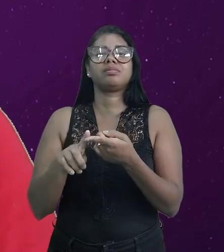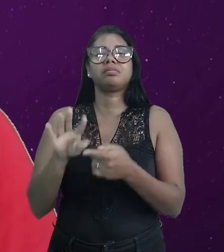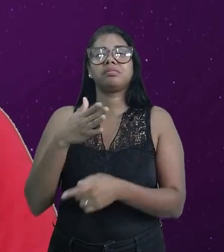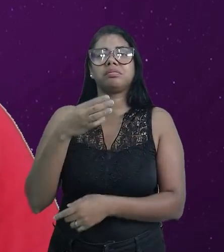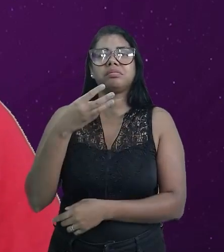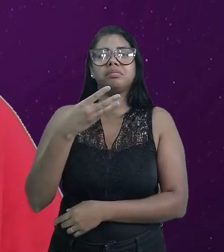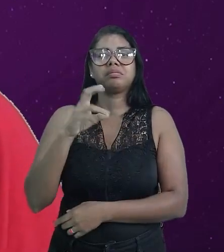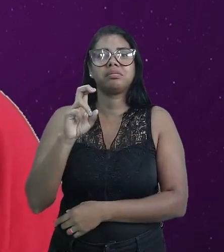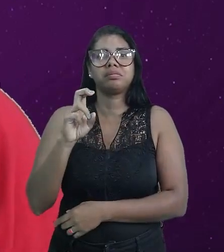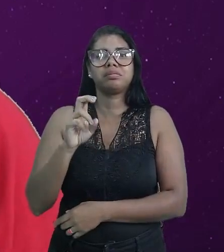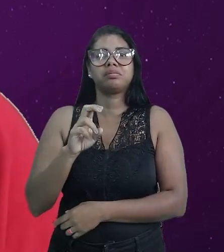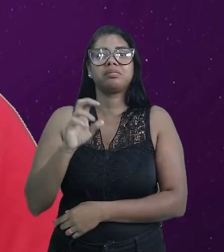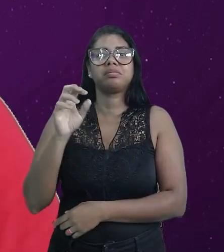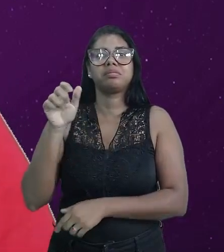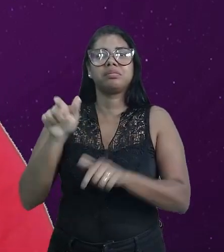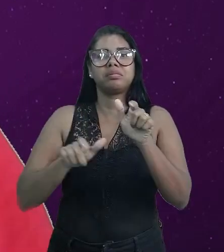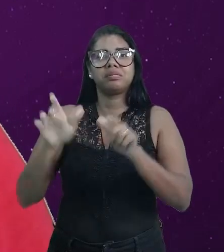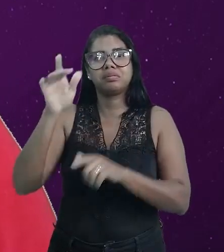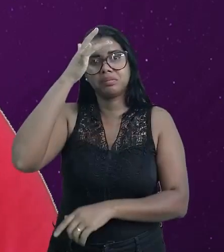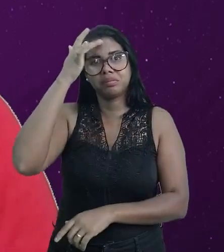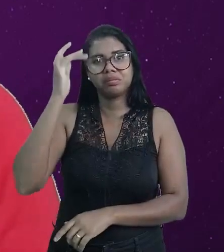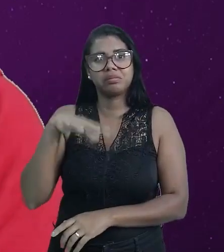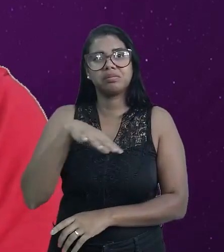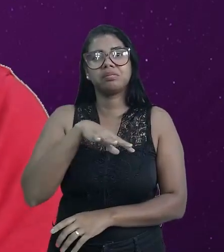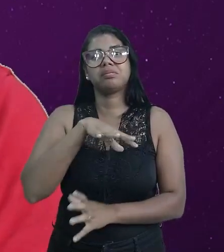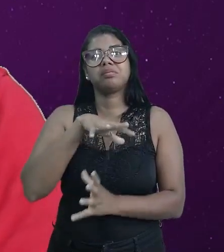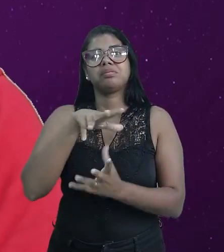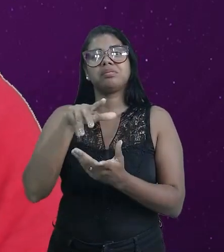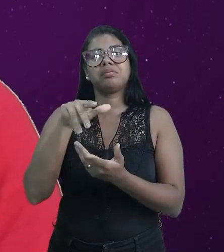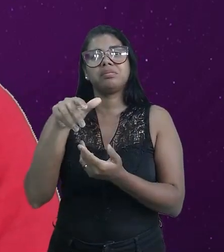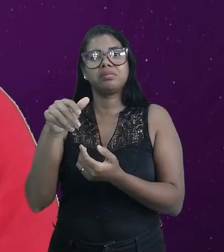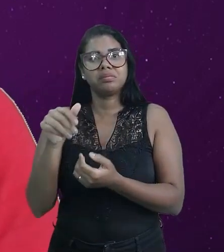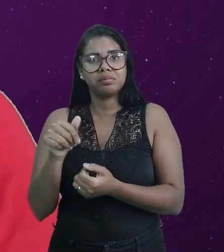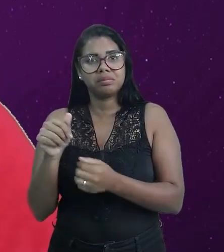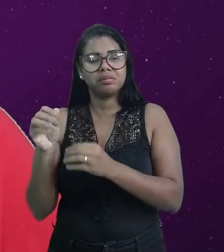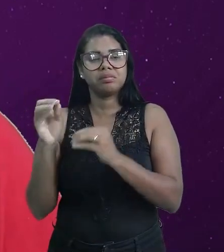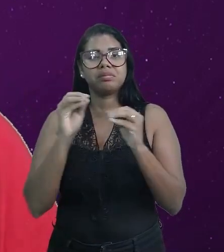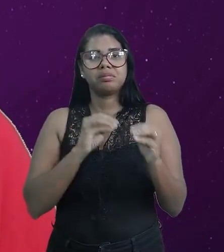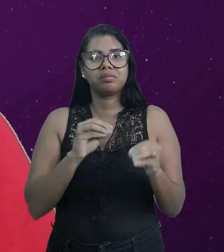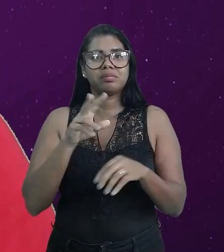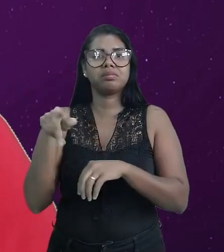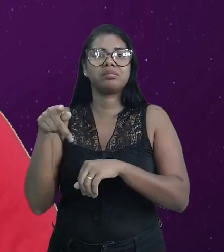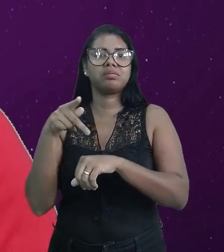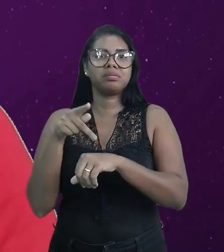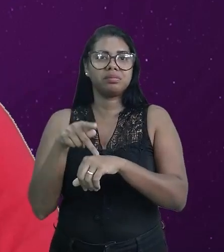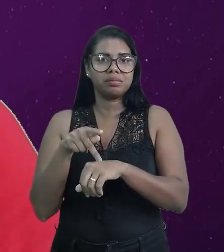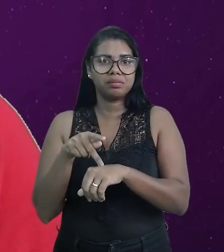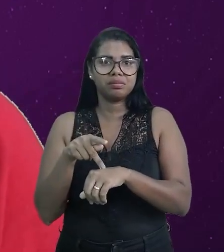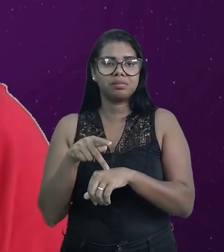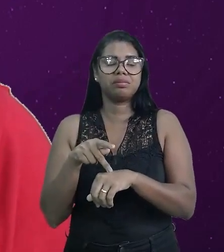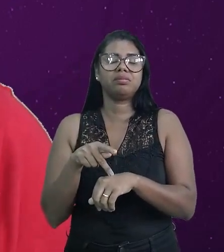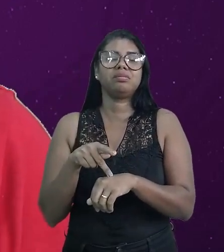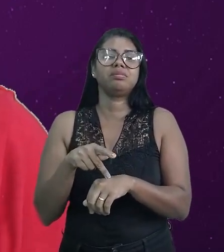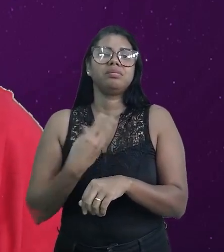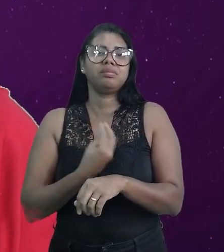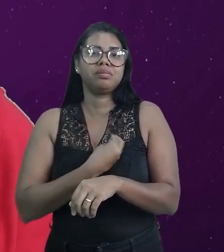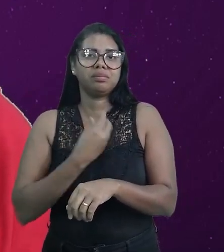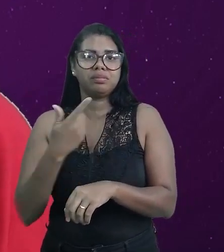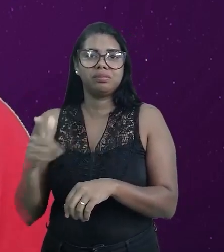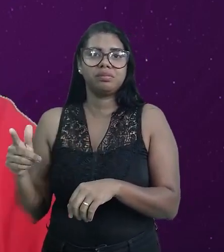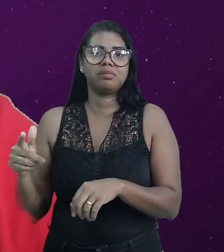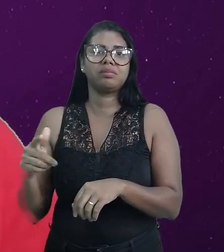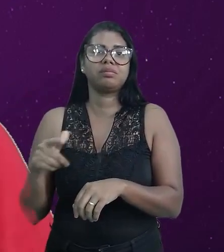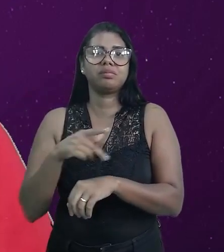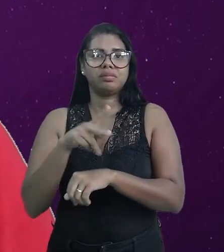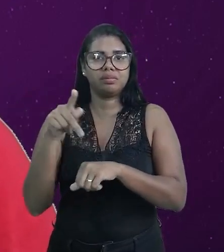ali uns 35 milhões de pessoas no mundo têm o título de refugiado, mas ainda existem os deslocados internos,